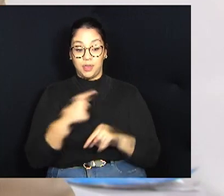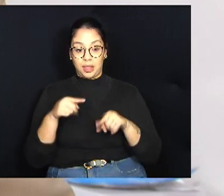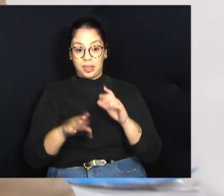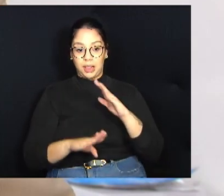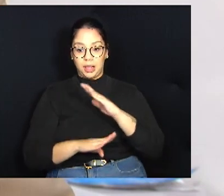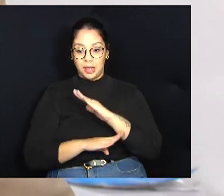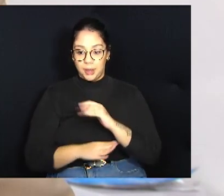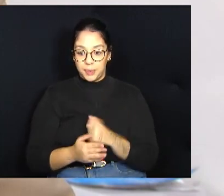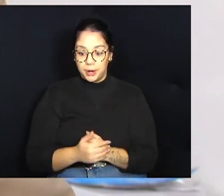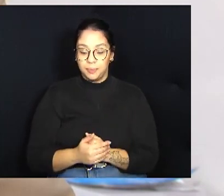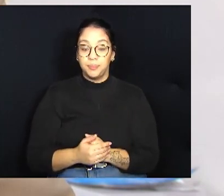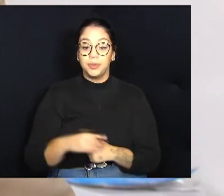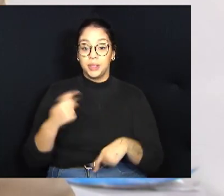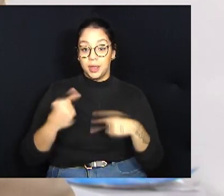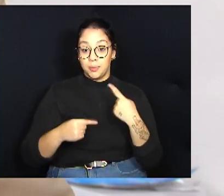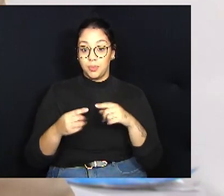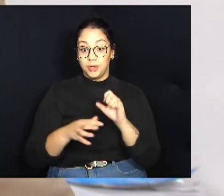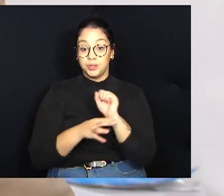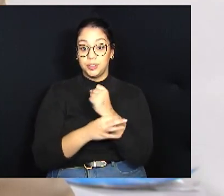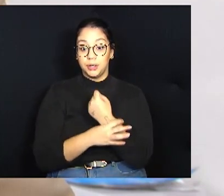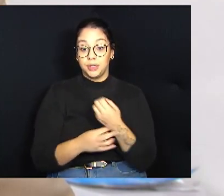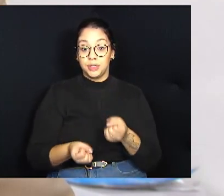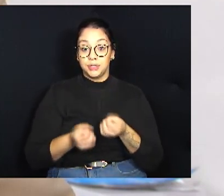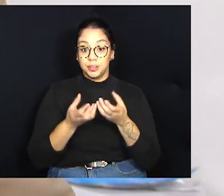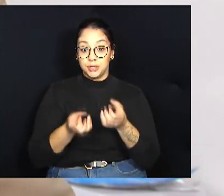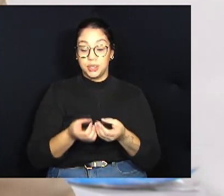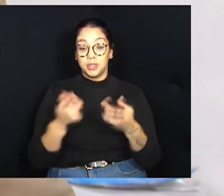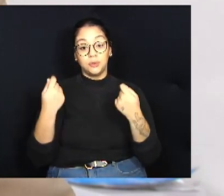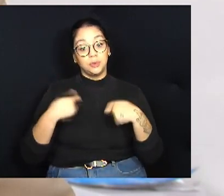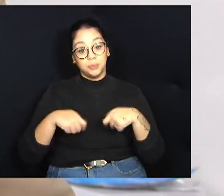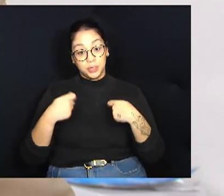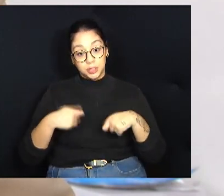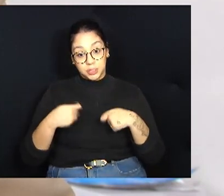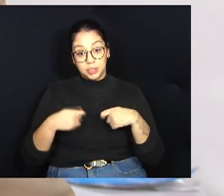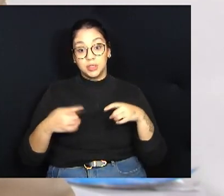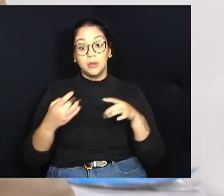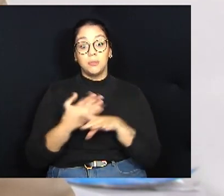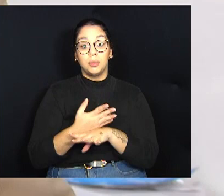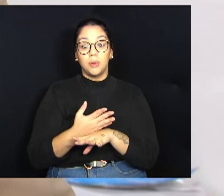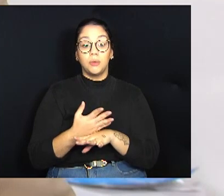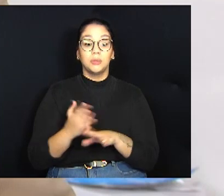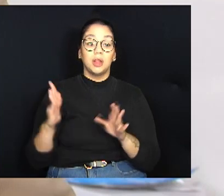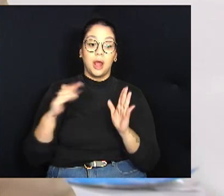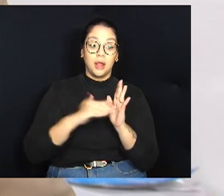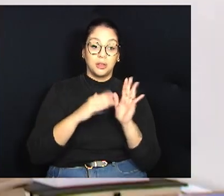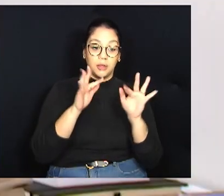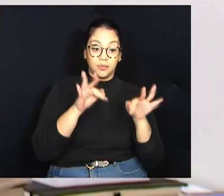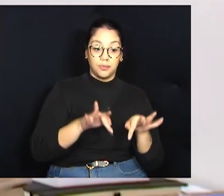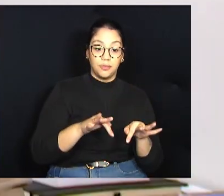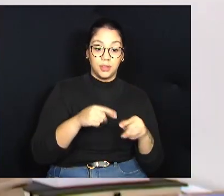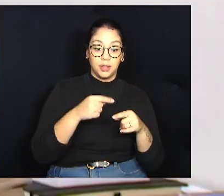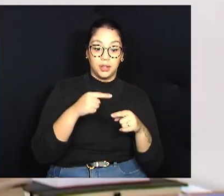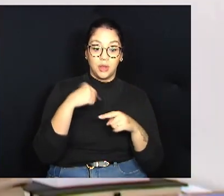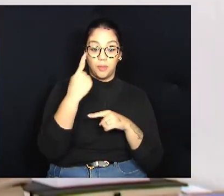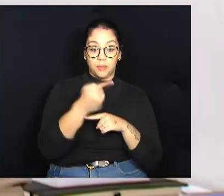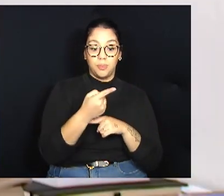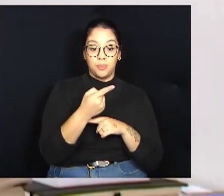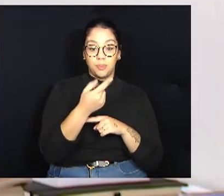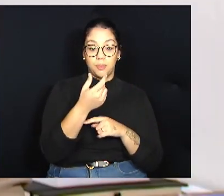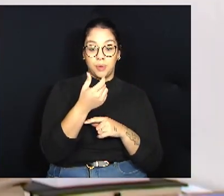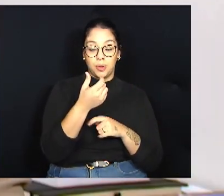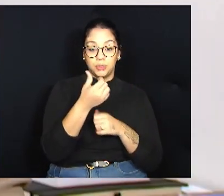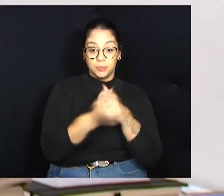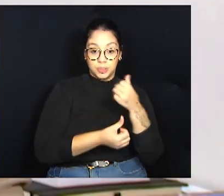e que a política de segurança de dados deverá estar pronta até o final do próximo semestre. A